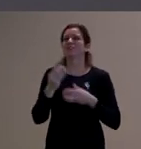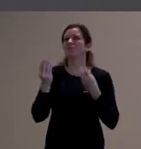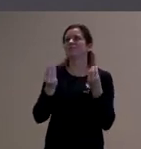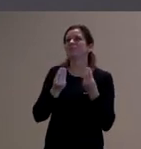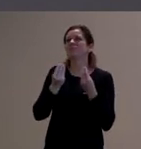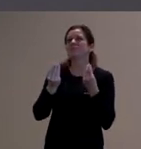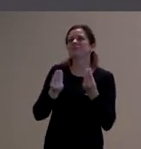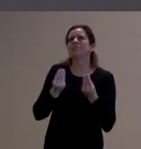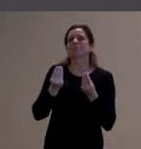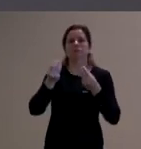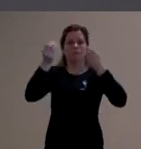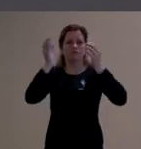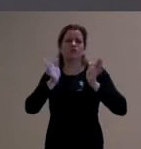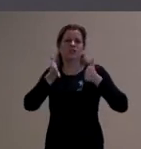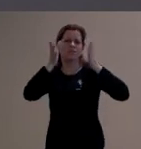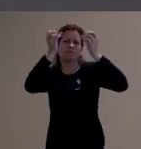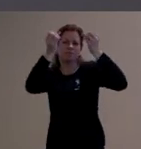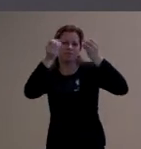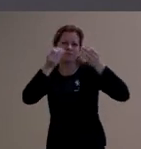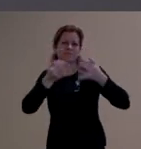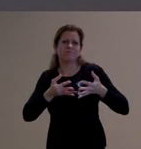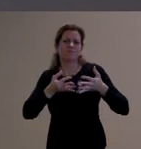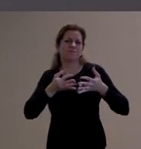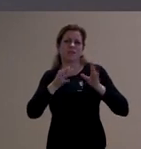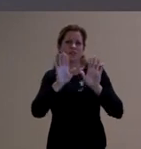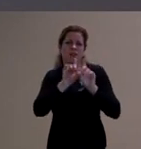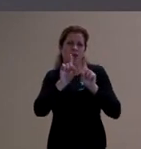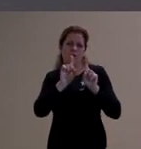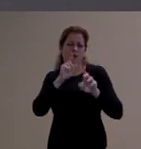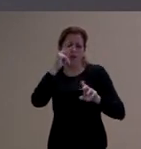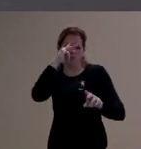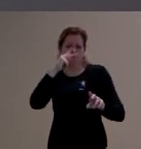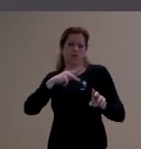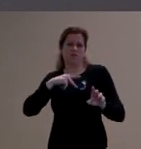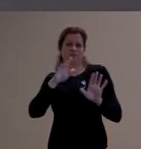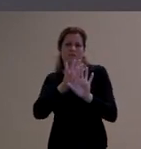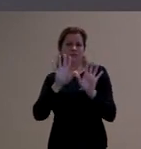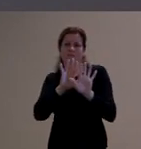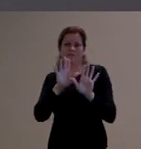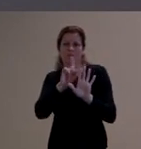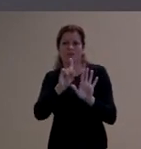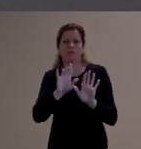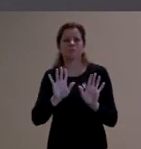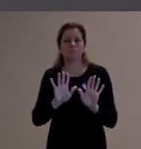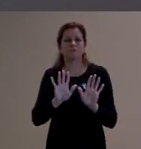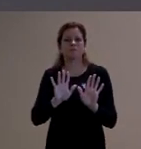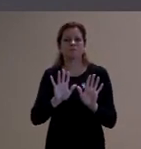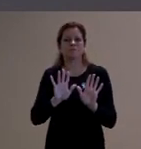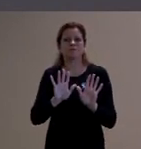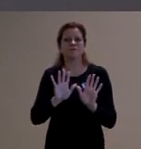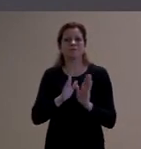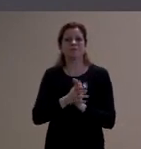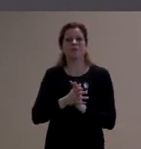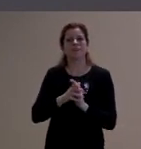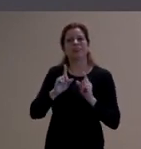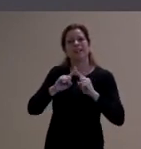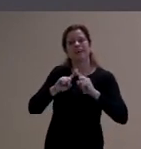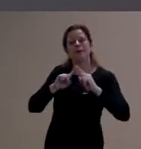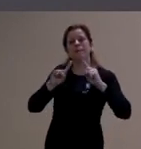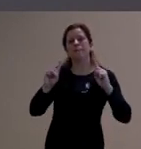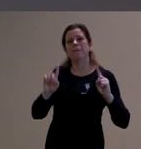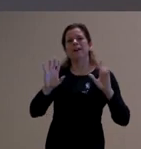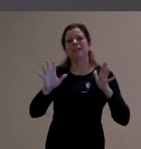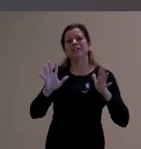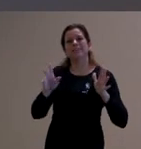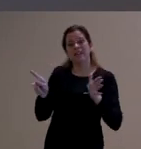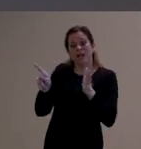não é uma uma autobiografia tal qual a gente conhece porque não é uma uma descrição assim muito linear da